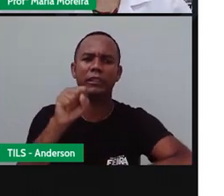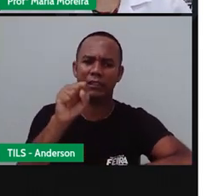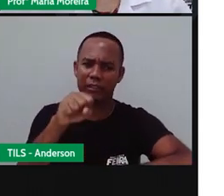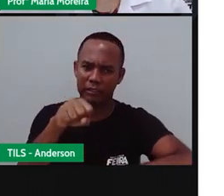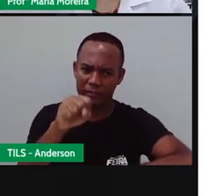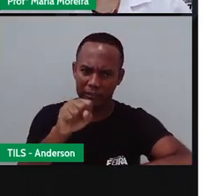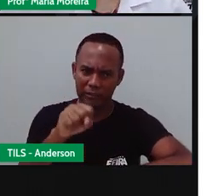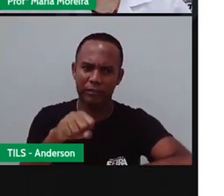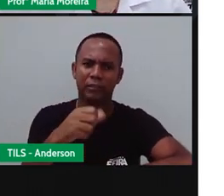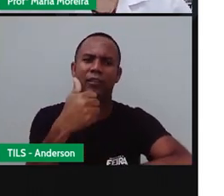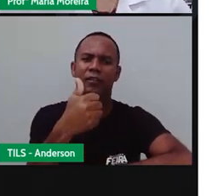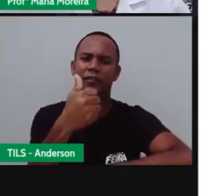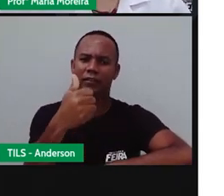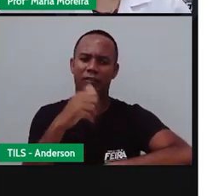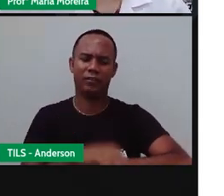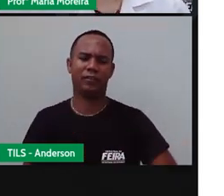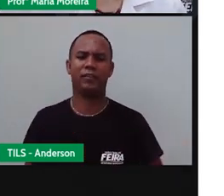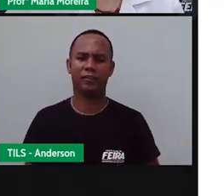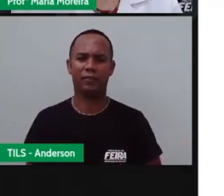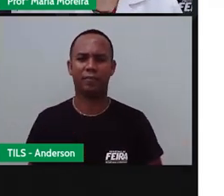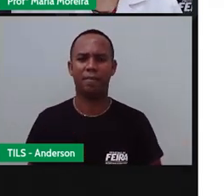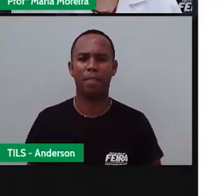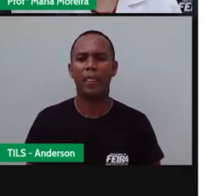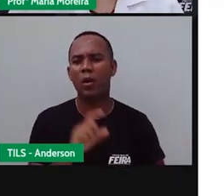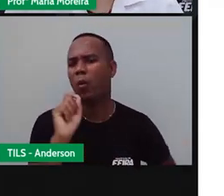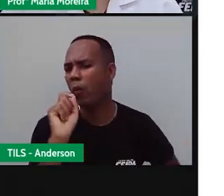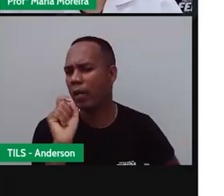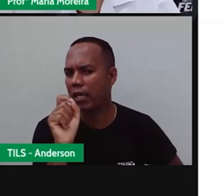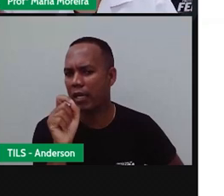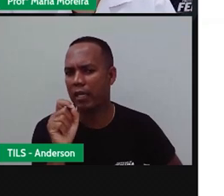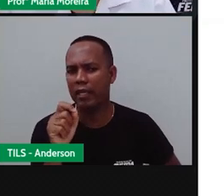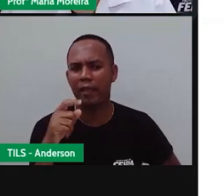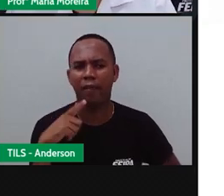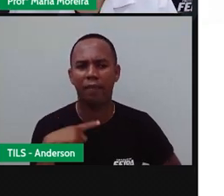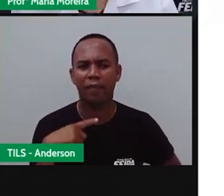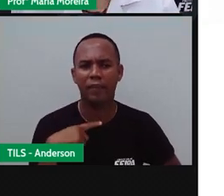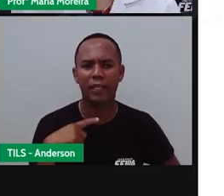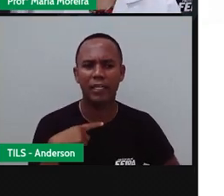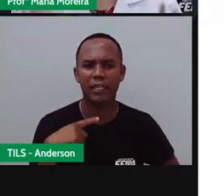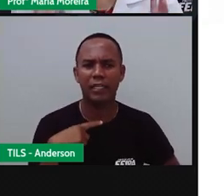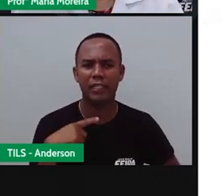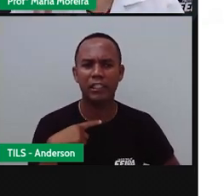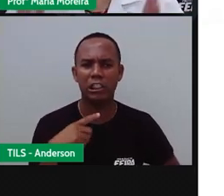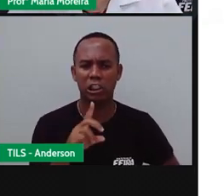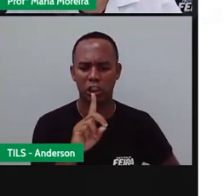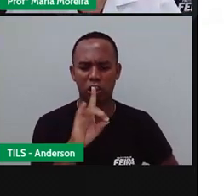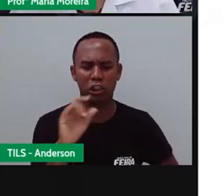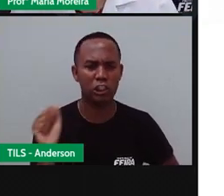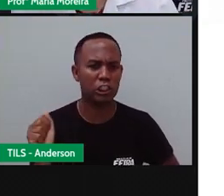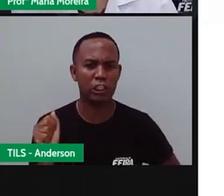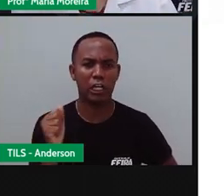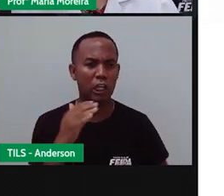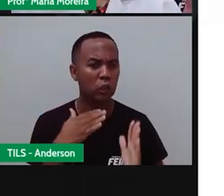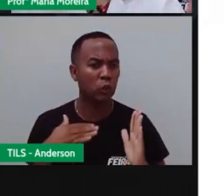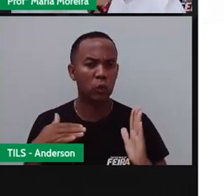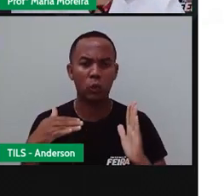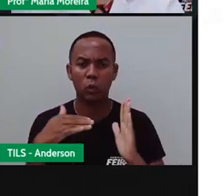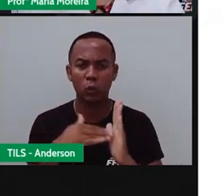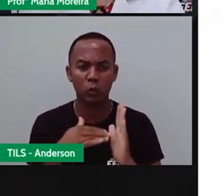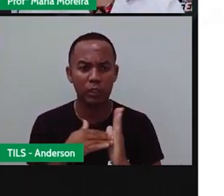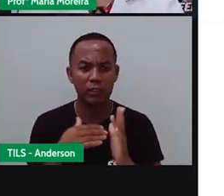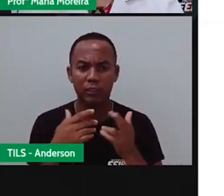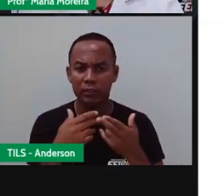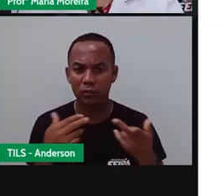Já? Pois é Quer dizer que existe um momento Para todas as coisas Inclusive